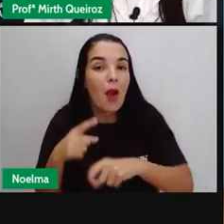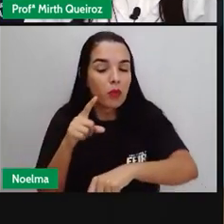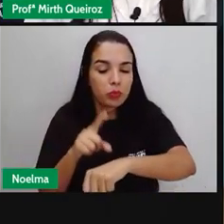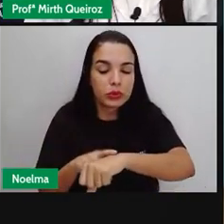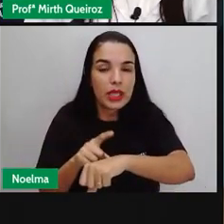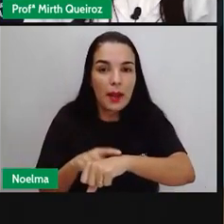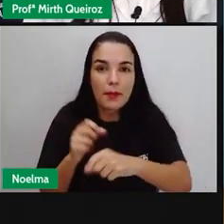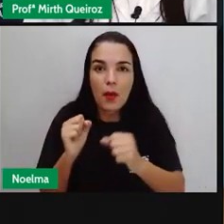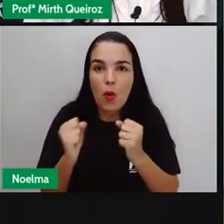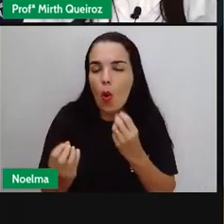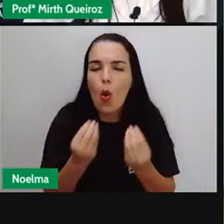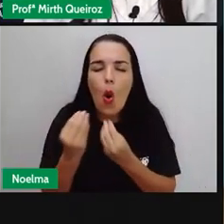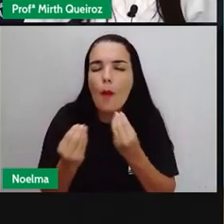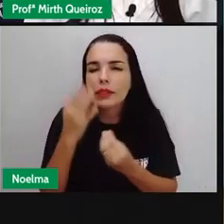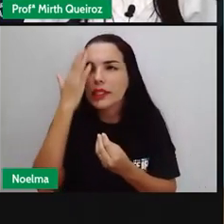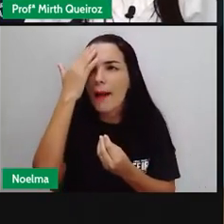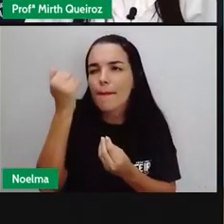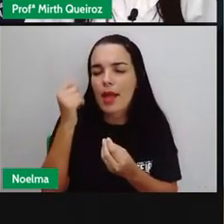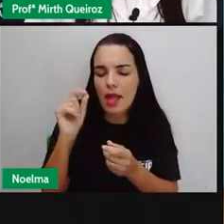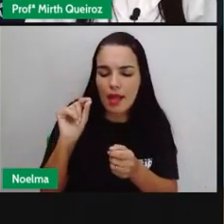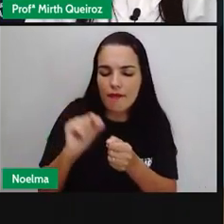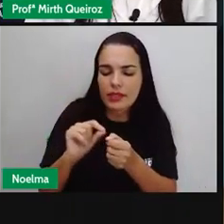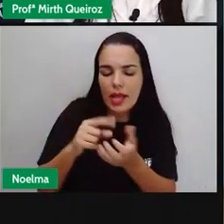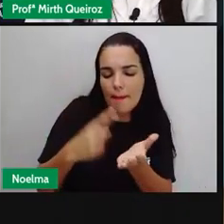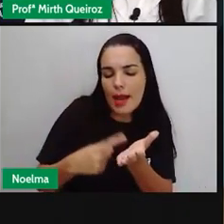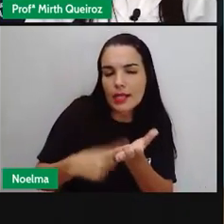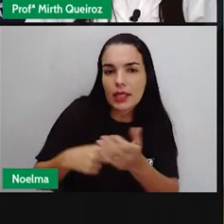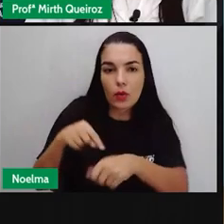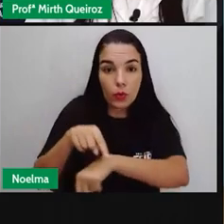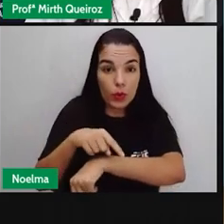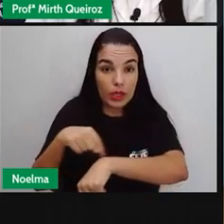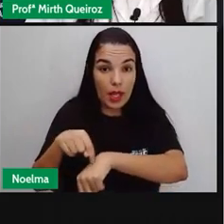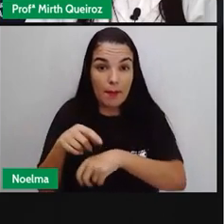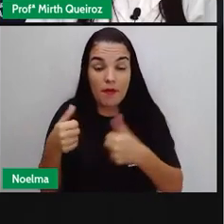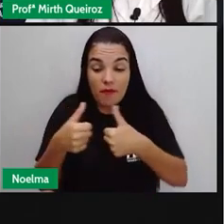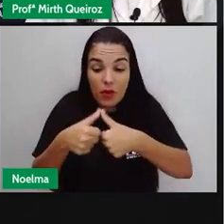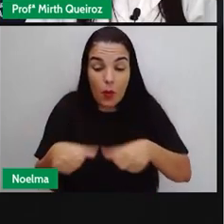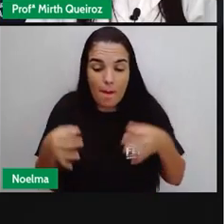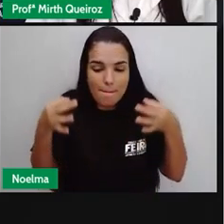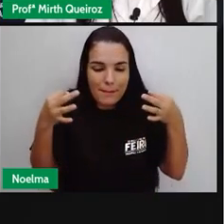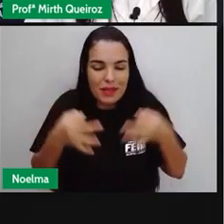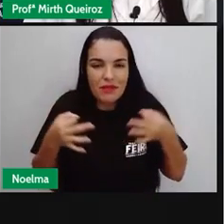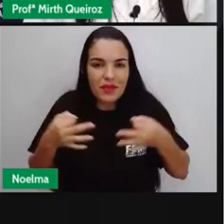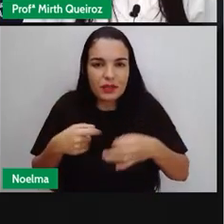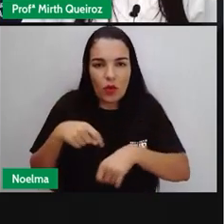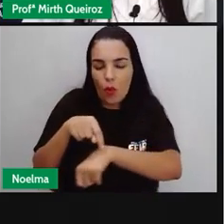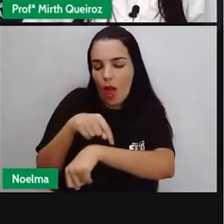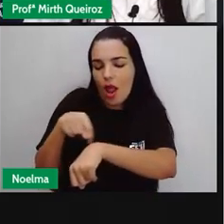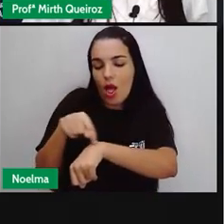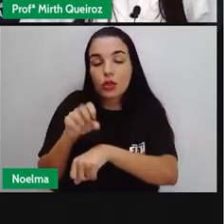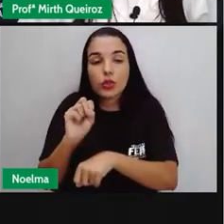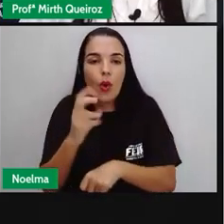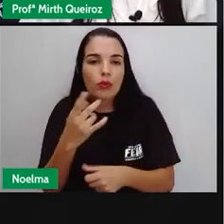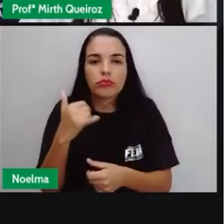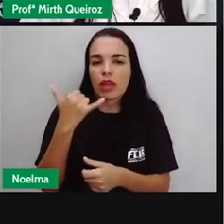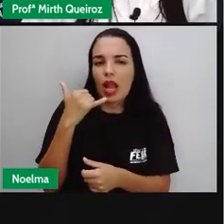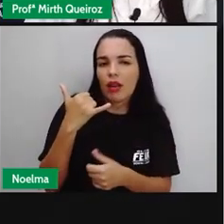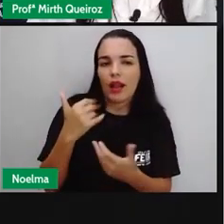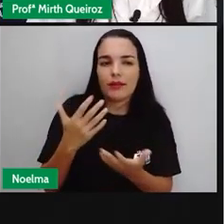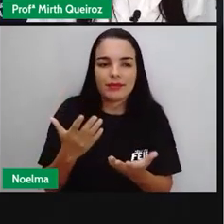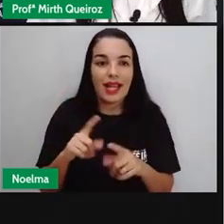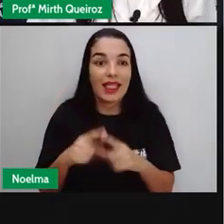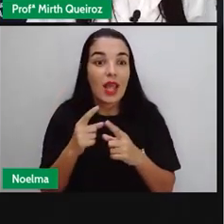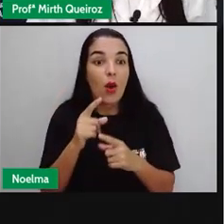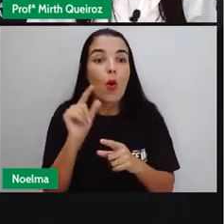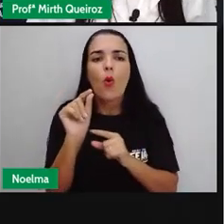Ele ficou Ele passou A ser medido De forma mais precisa, né? E o que que usamos Para